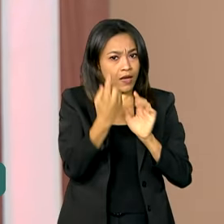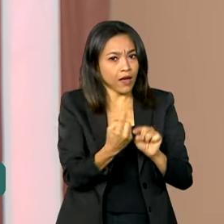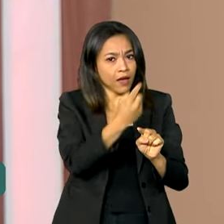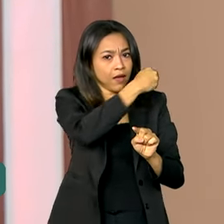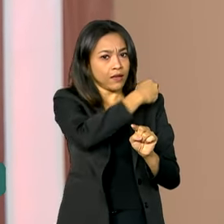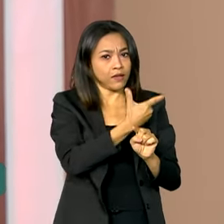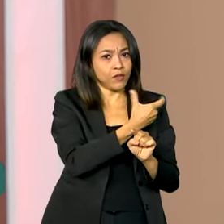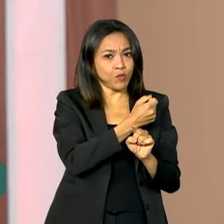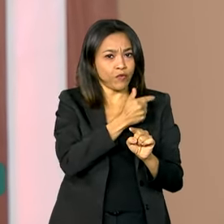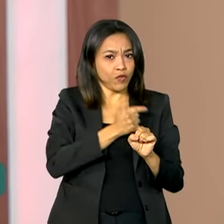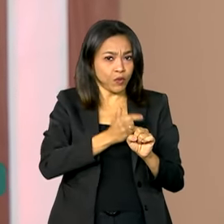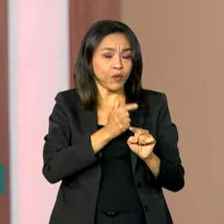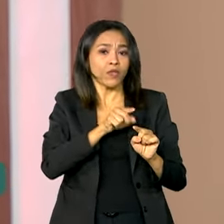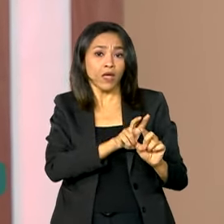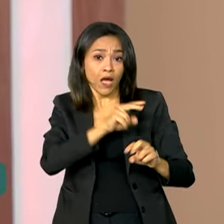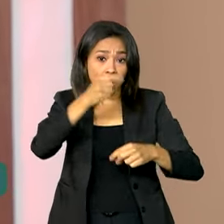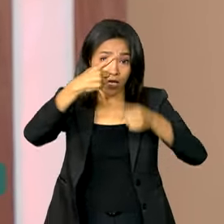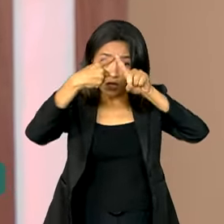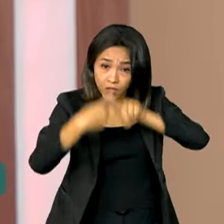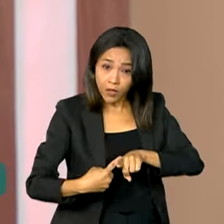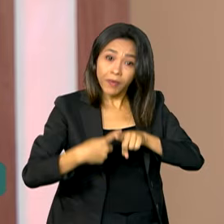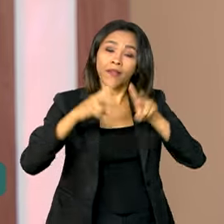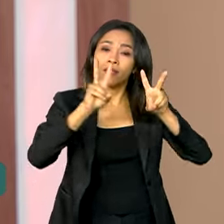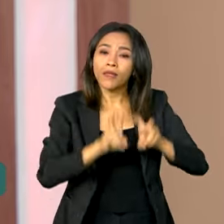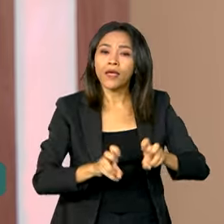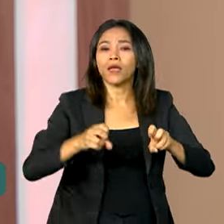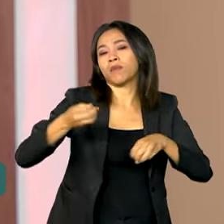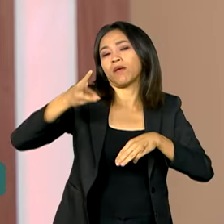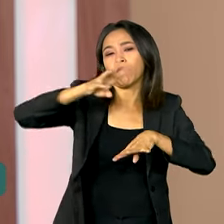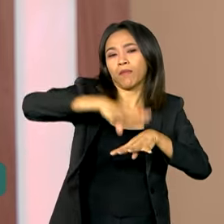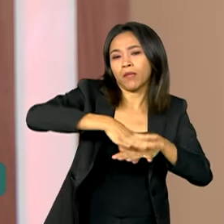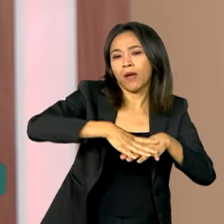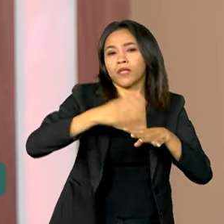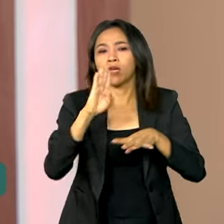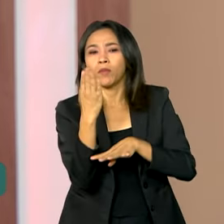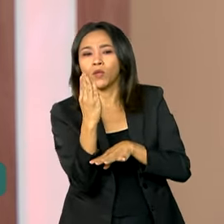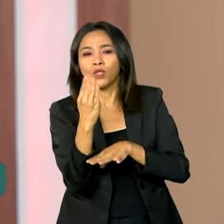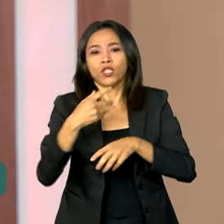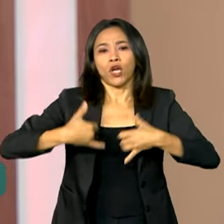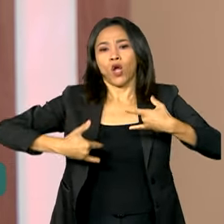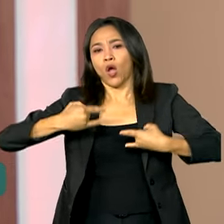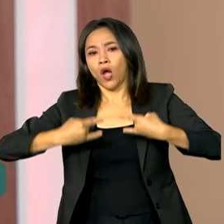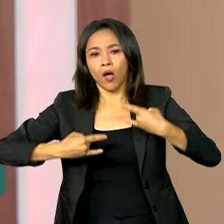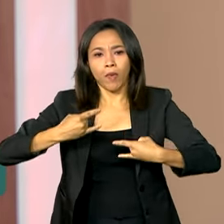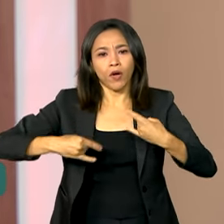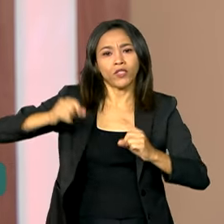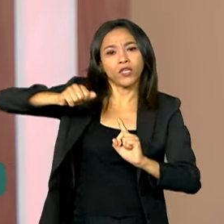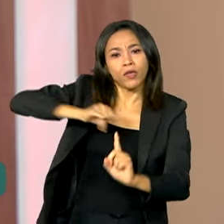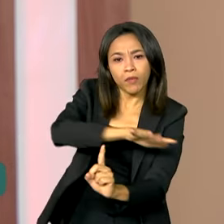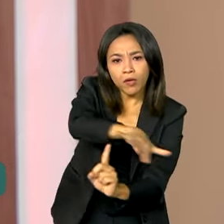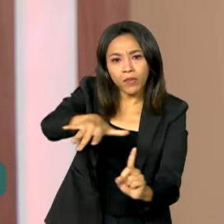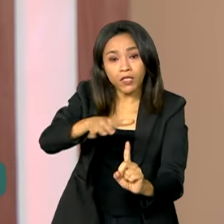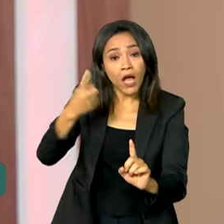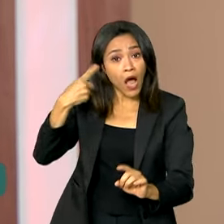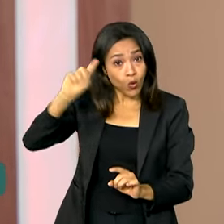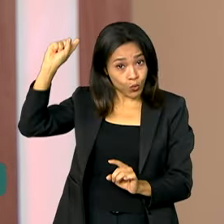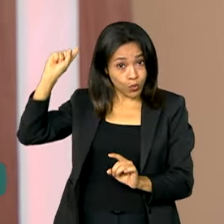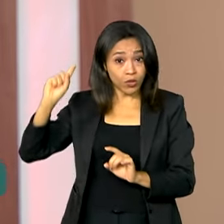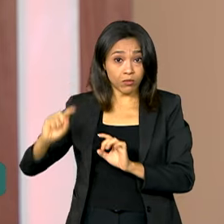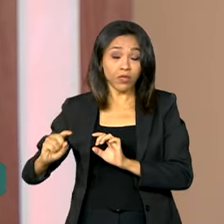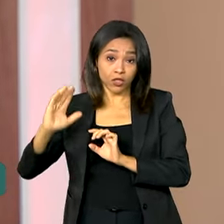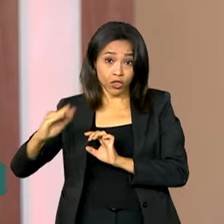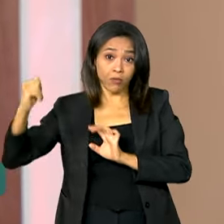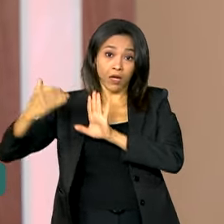Olimpíadas tratam de temas como matemática, biologia, robótica e meio ambiente. Na última chamada realizada pelo CNPq,